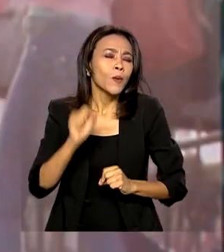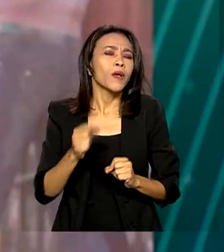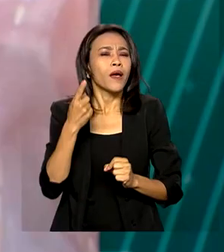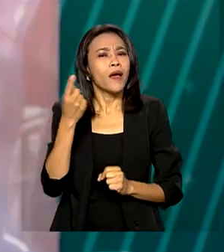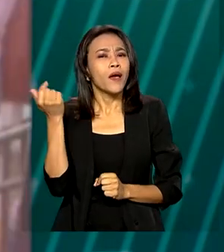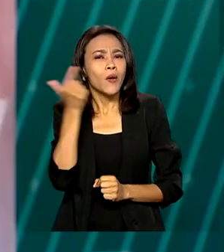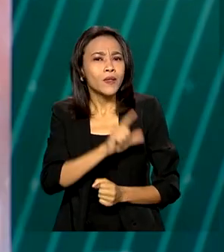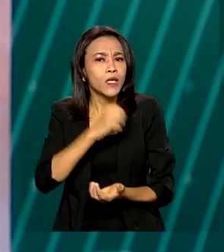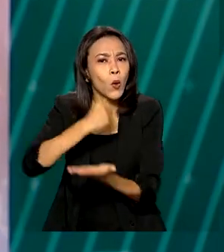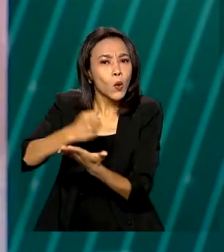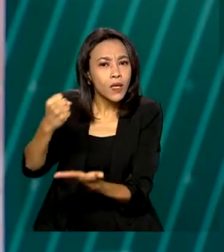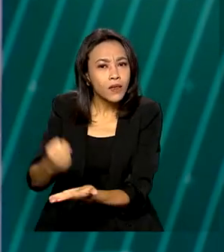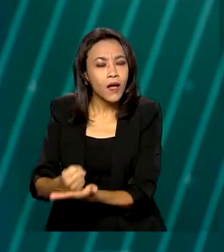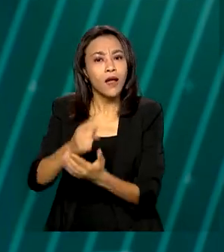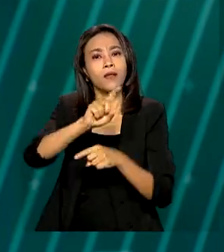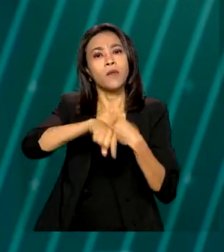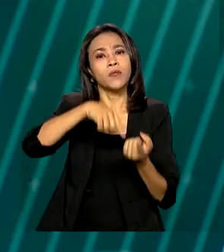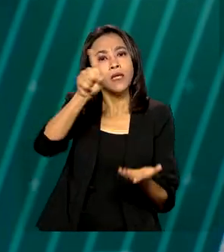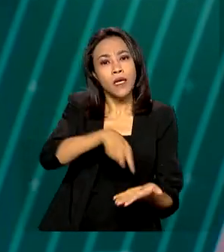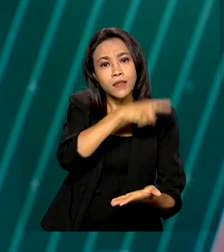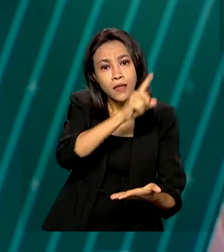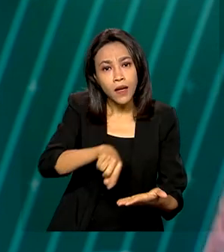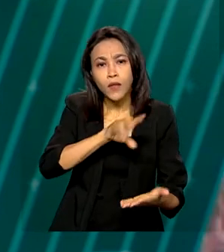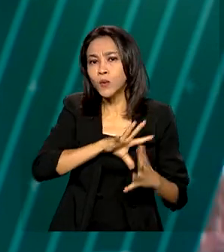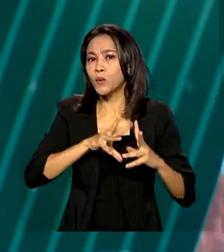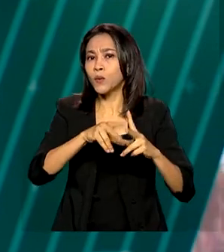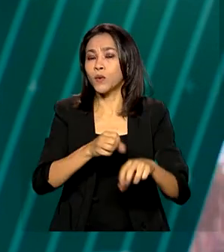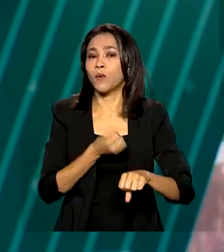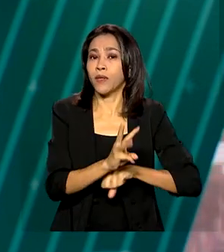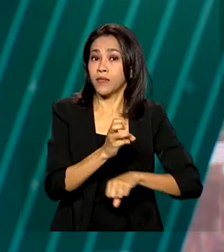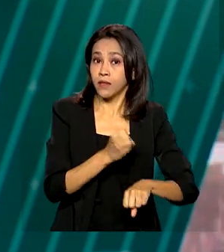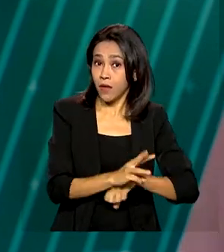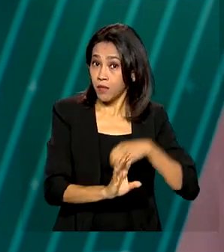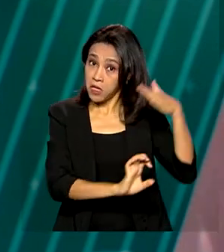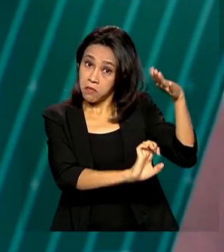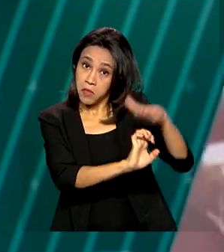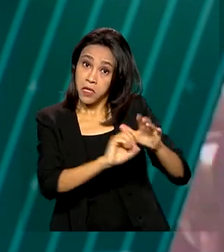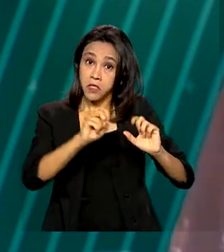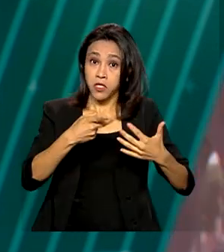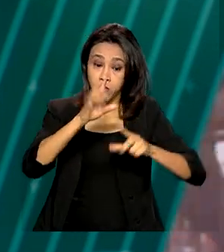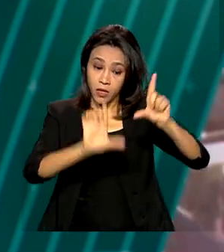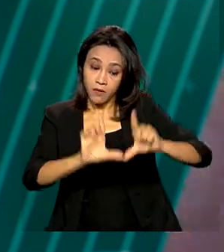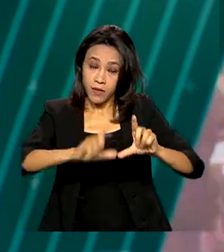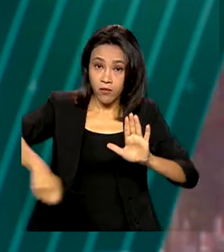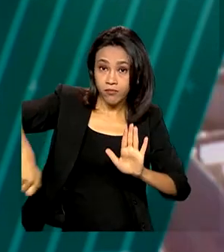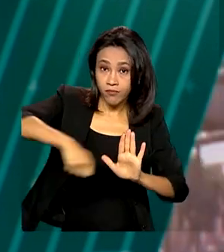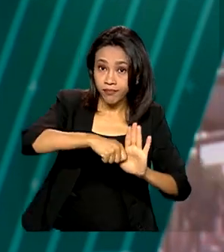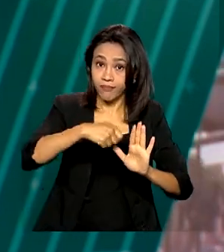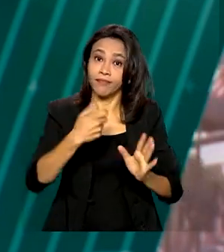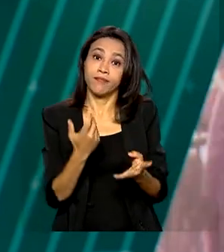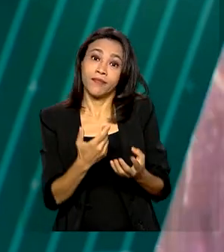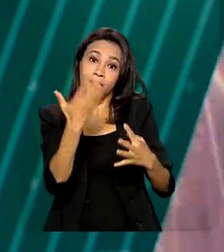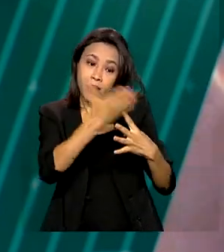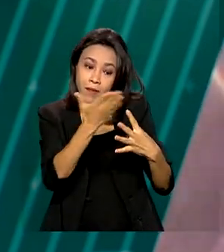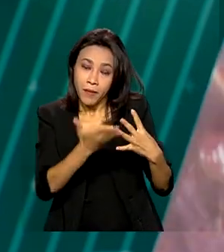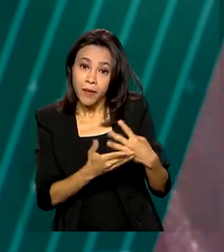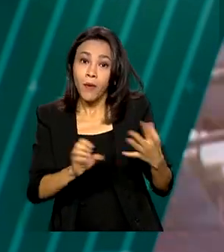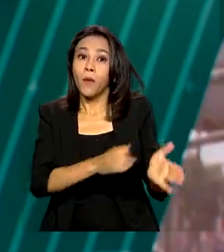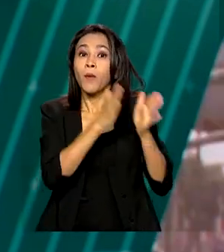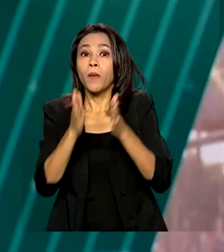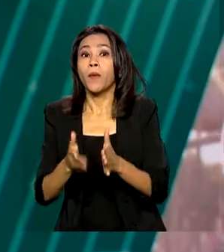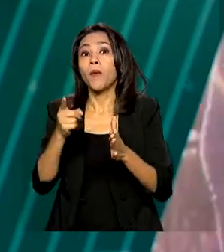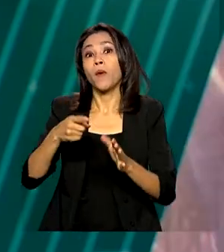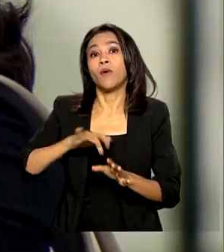contratar e cancelar um serviço pelo WhatsApp da empresa, seja de TV por assinatura, companhia aérea ou operadora de